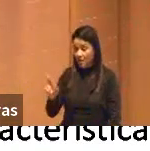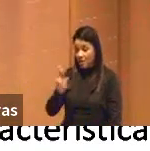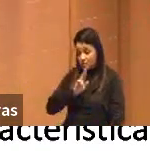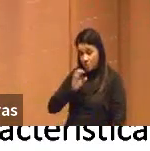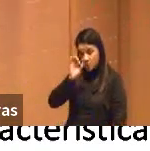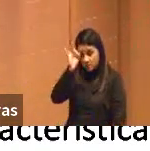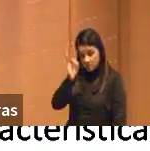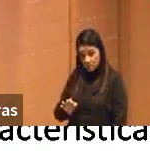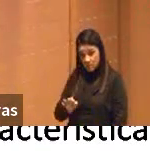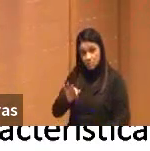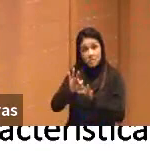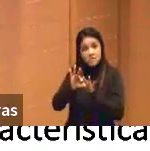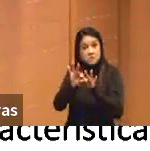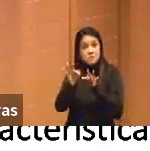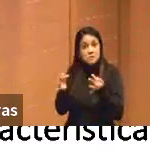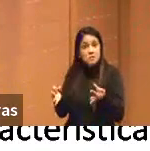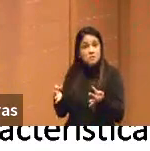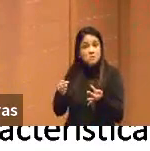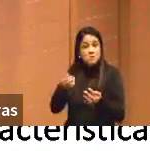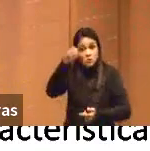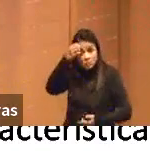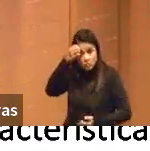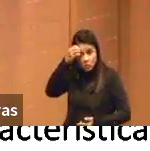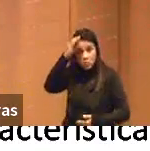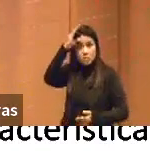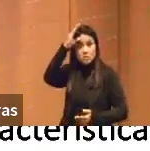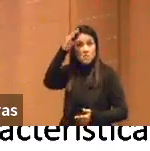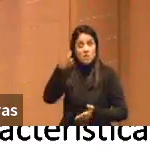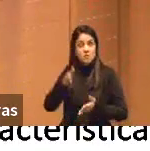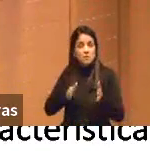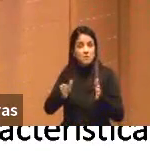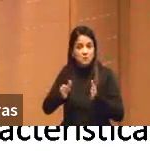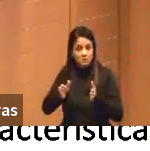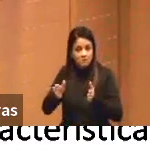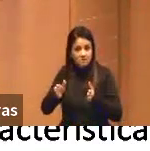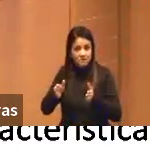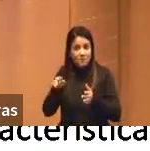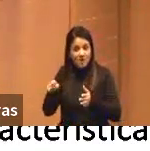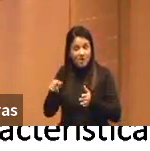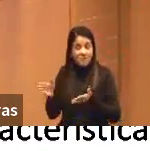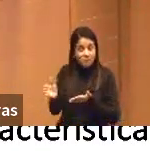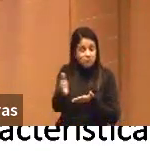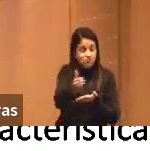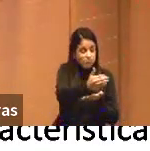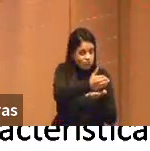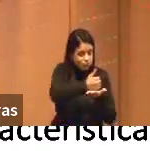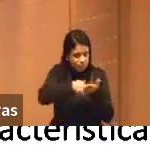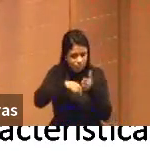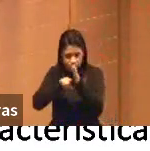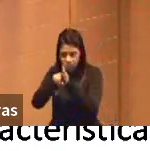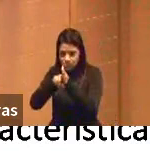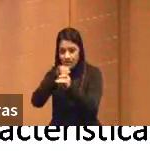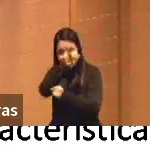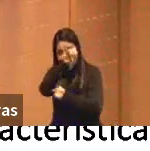muito mais simples de acessar o conhecimento da humanidade, porque ele raspou esse conhecimento que estava na internet.